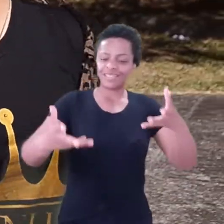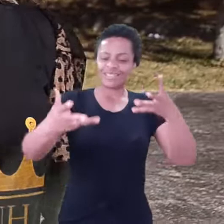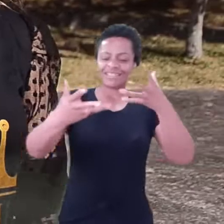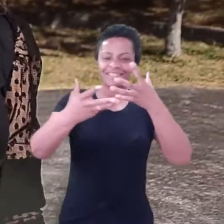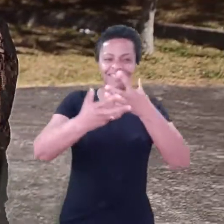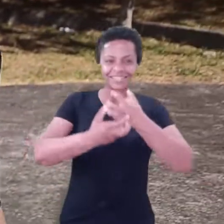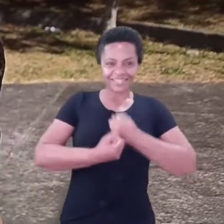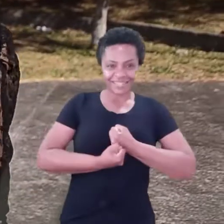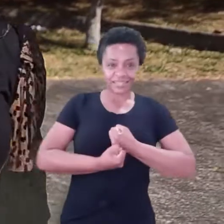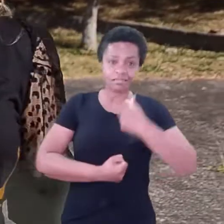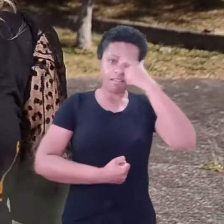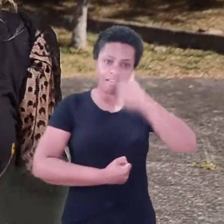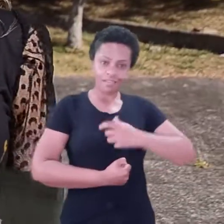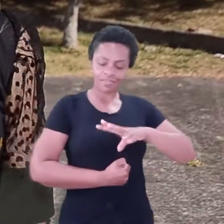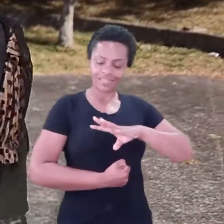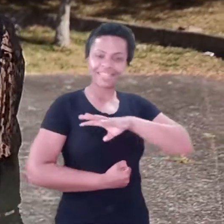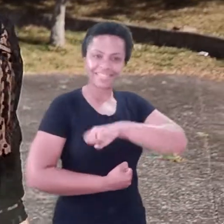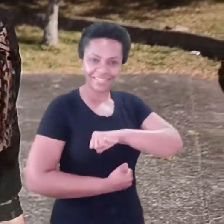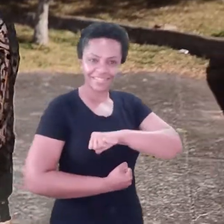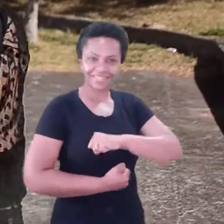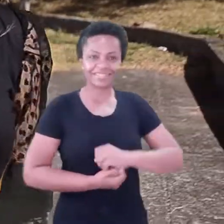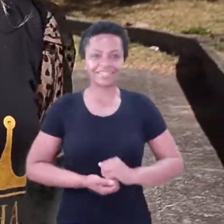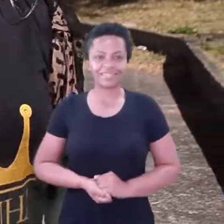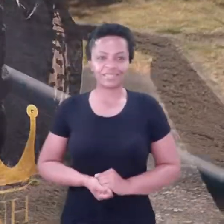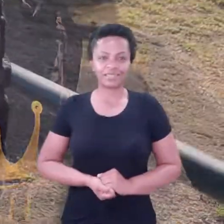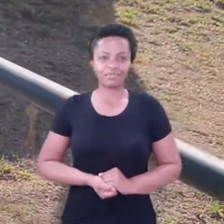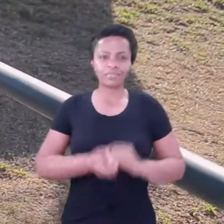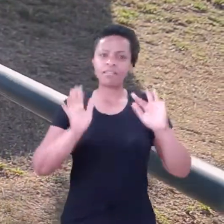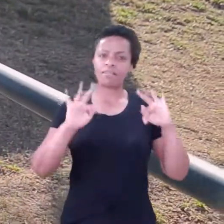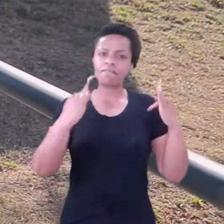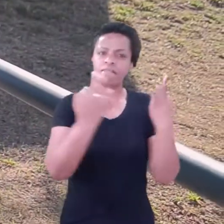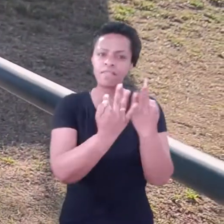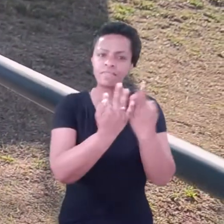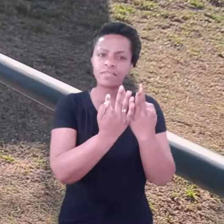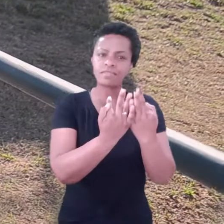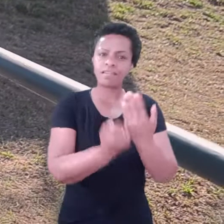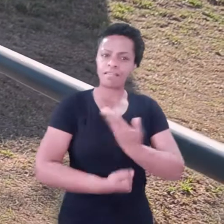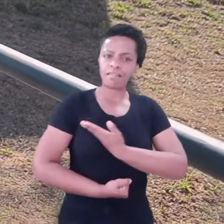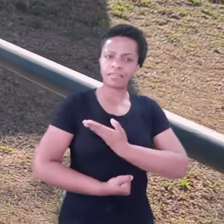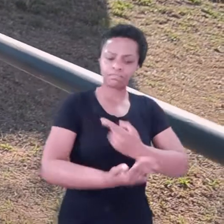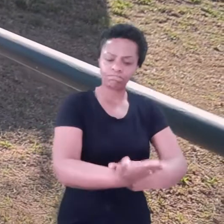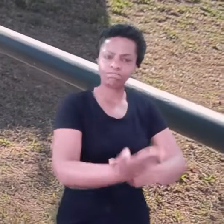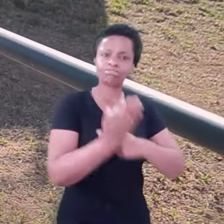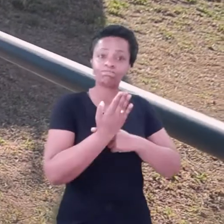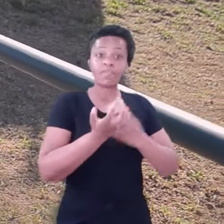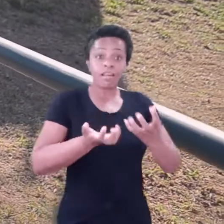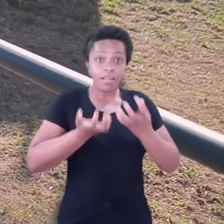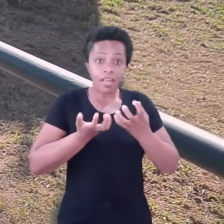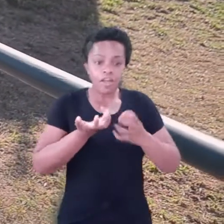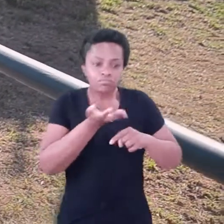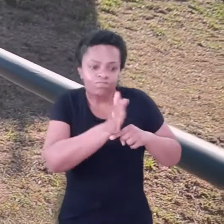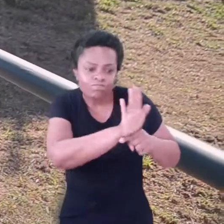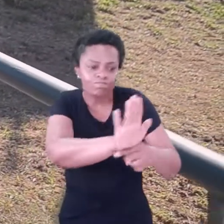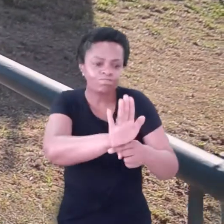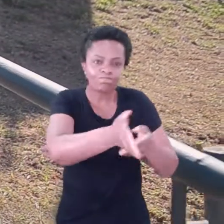pequena Ainda é uma cidade bastante acolhedora e eu amo essa cidade Meu maior sonho é poder retribuir tudo o meus pais, familiares e amigos